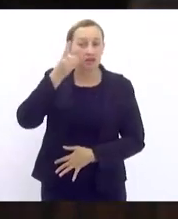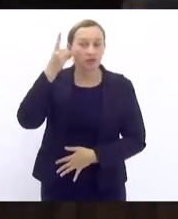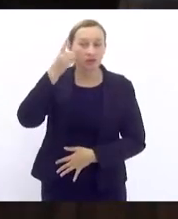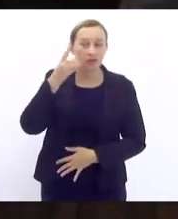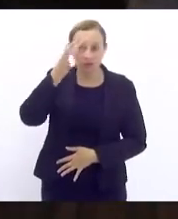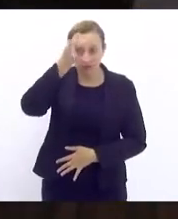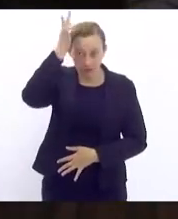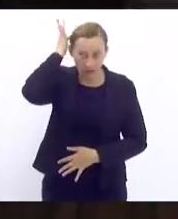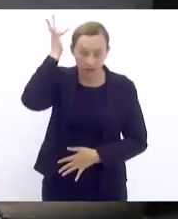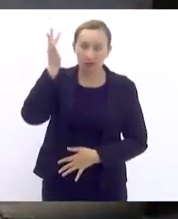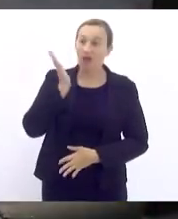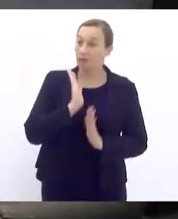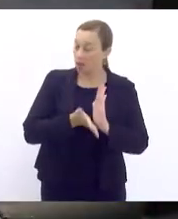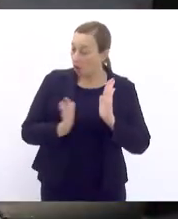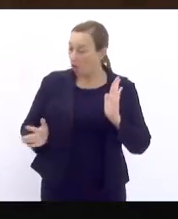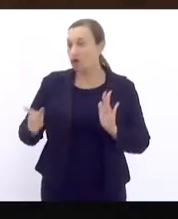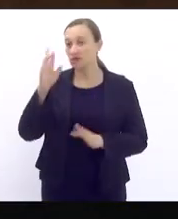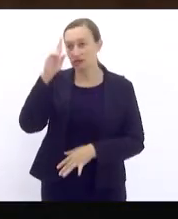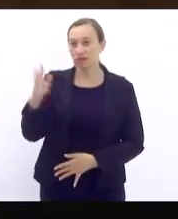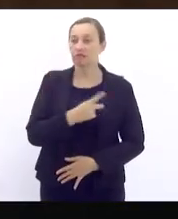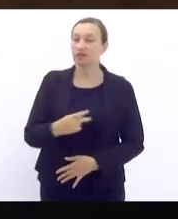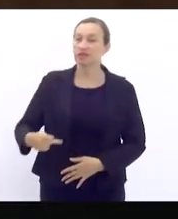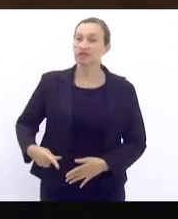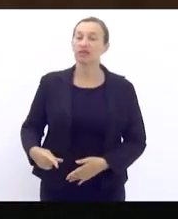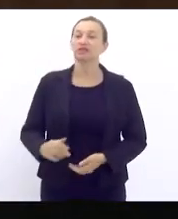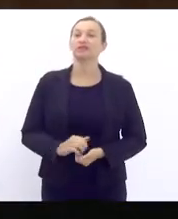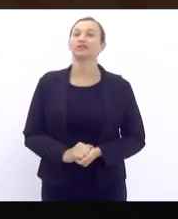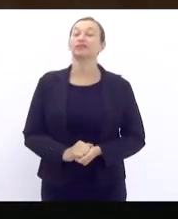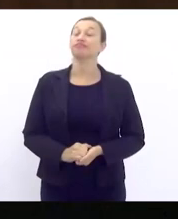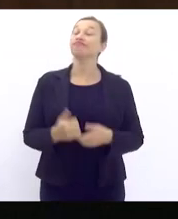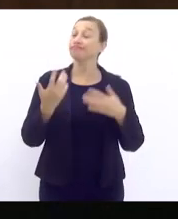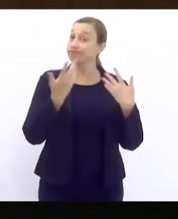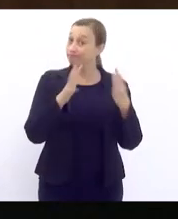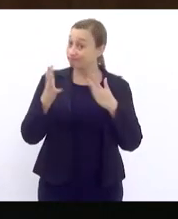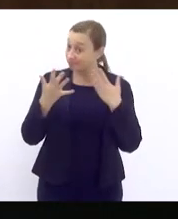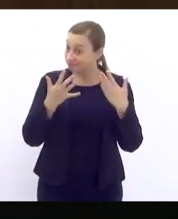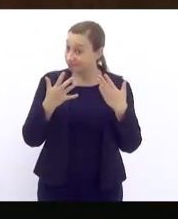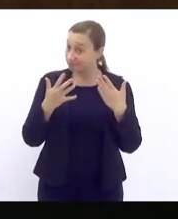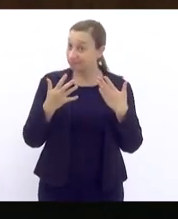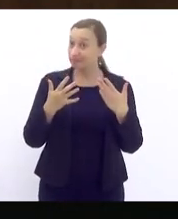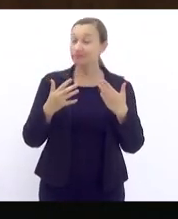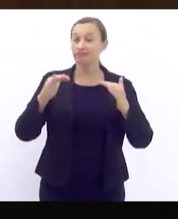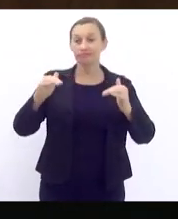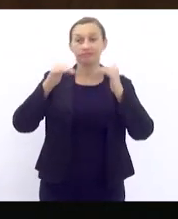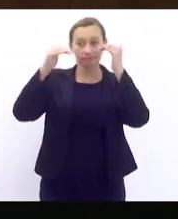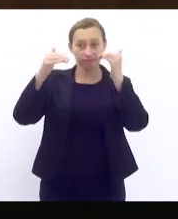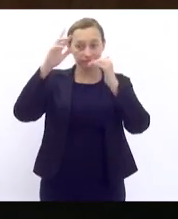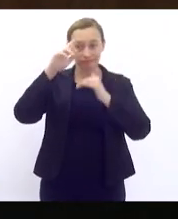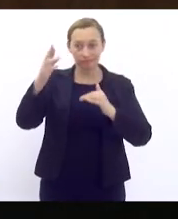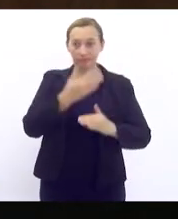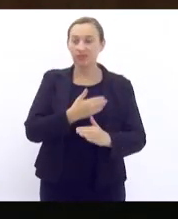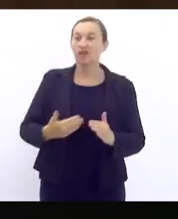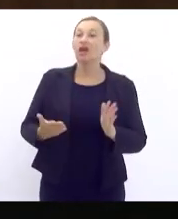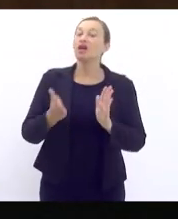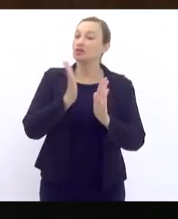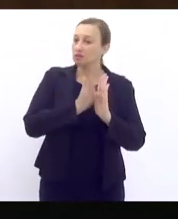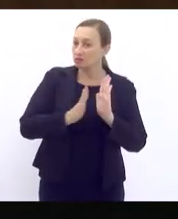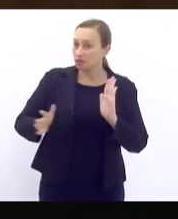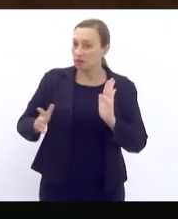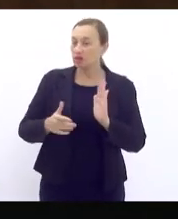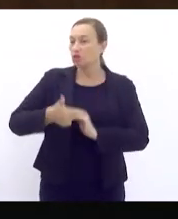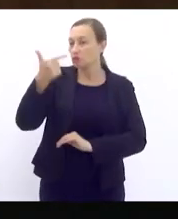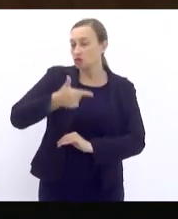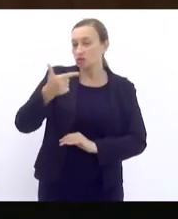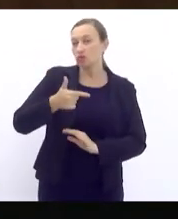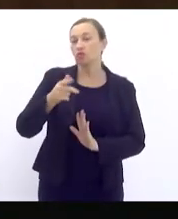Pacheco. Pela ordem, presidenta, primeiro, saudar vossa excelência e chamar os trabalhos à ordem para o segundo